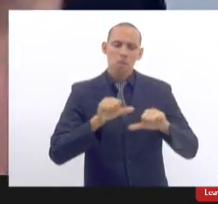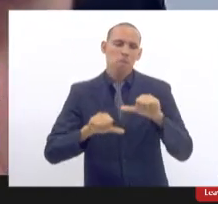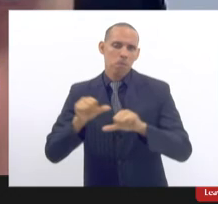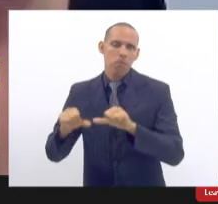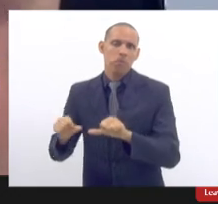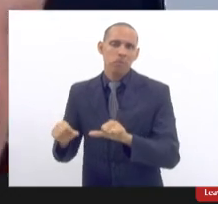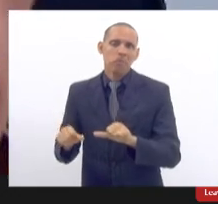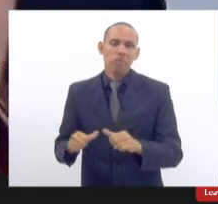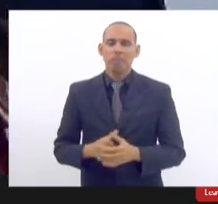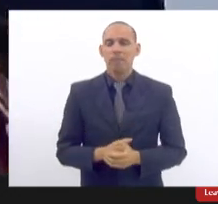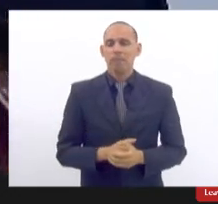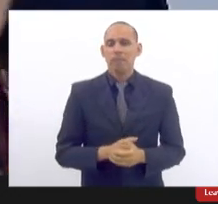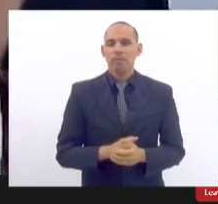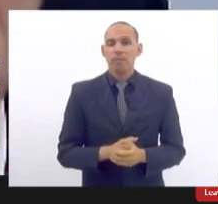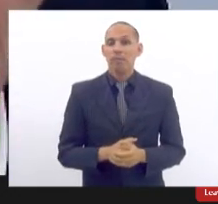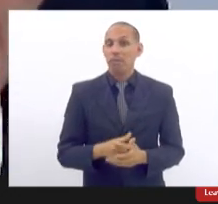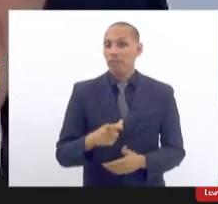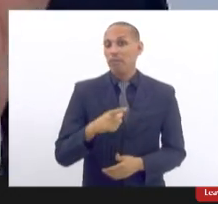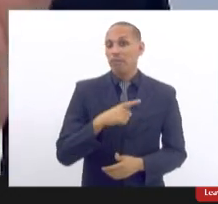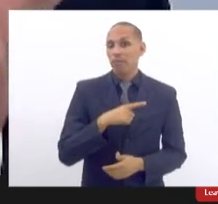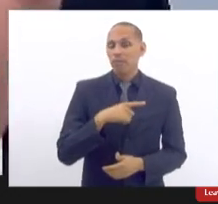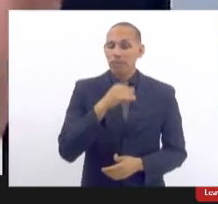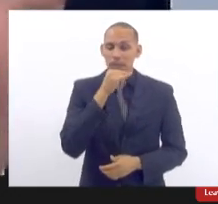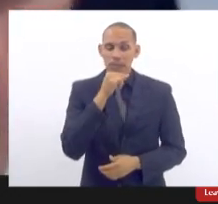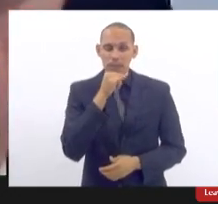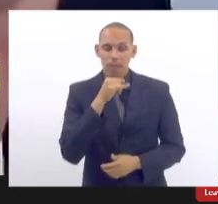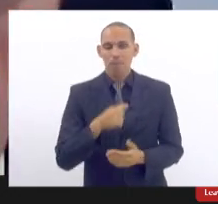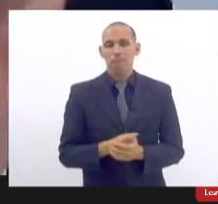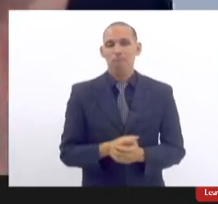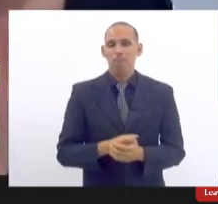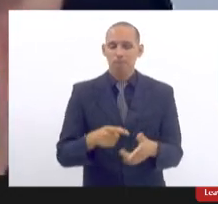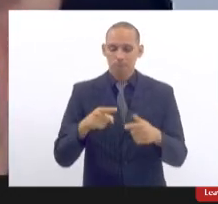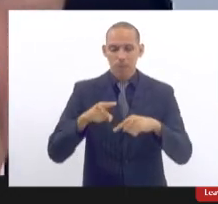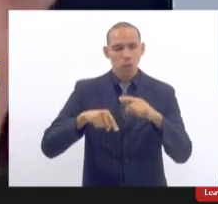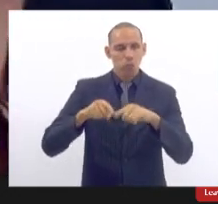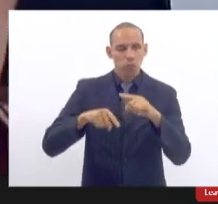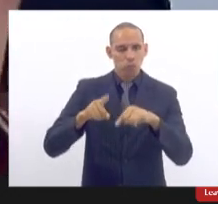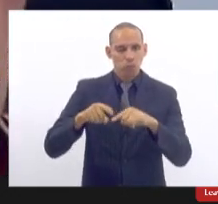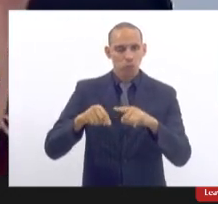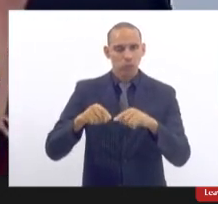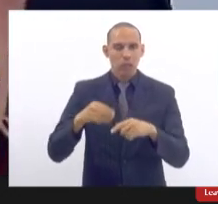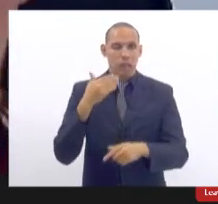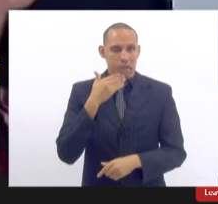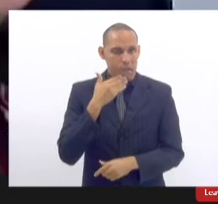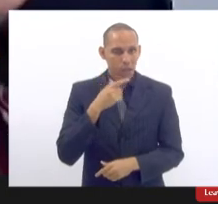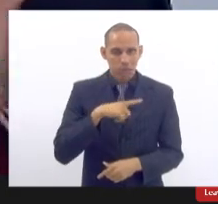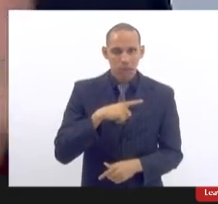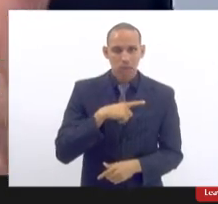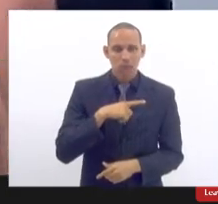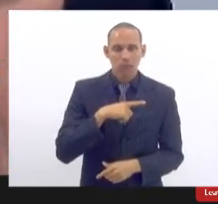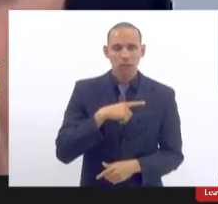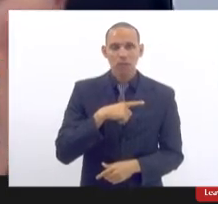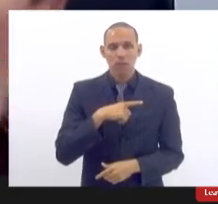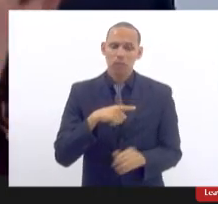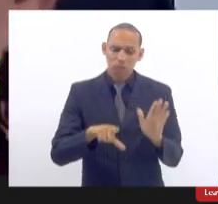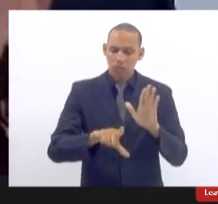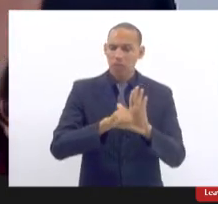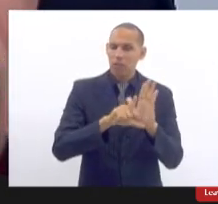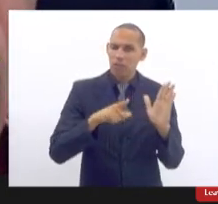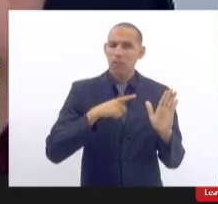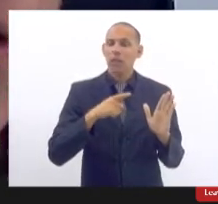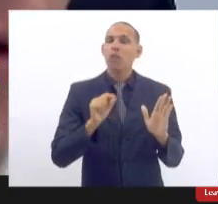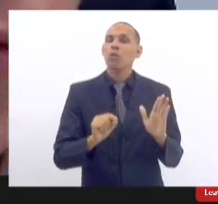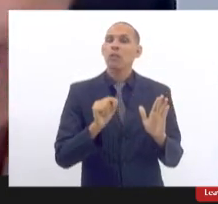então existem por exemplo se um produto está com defeito existem leis